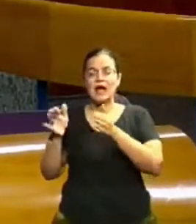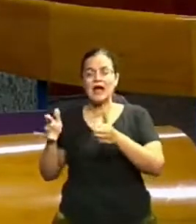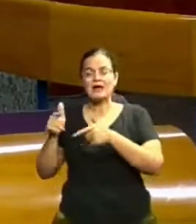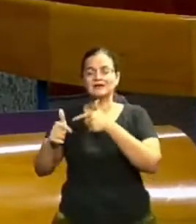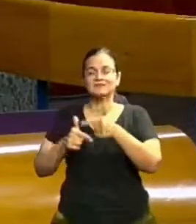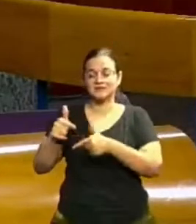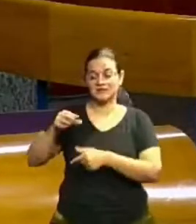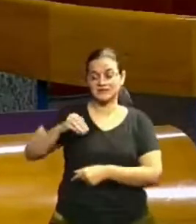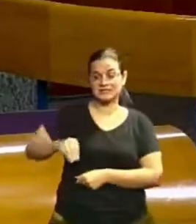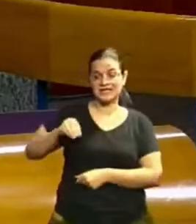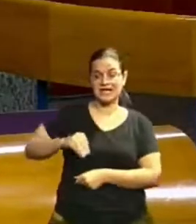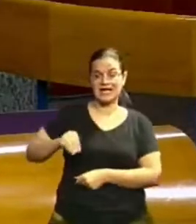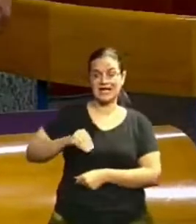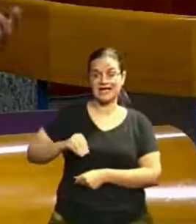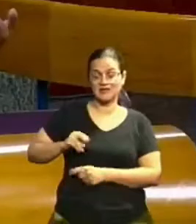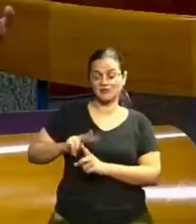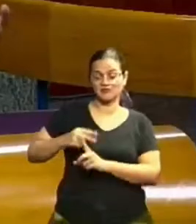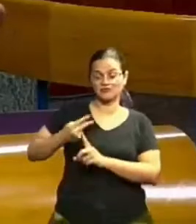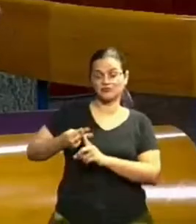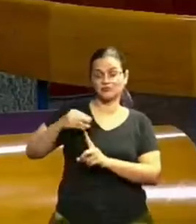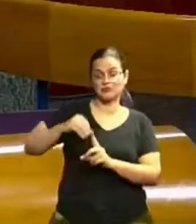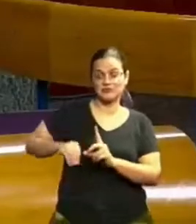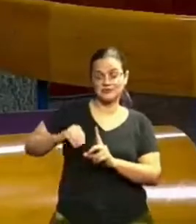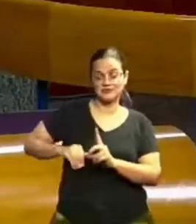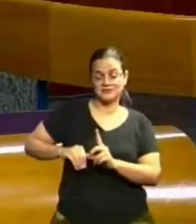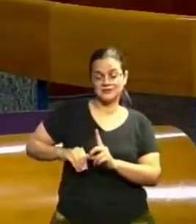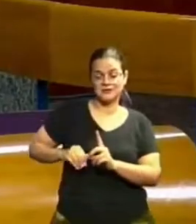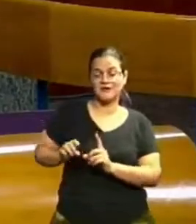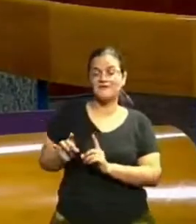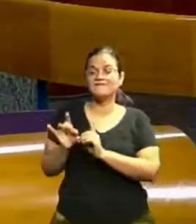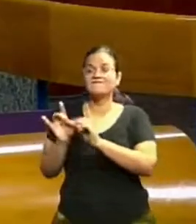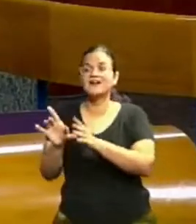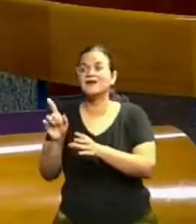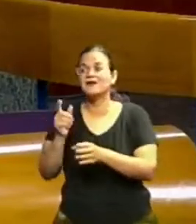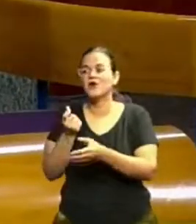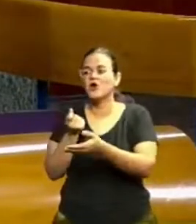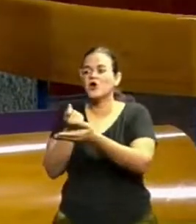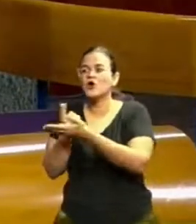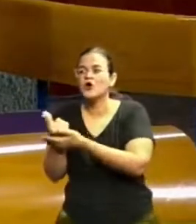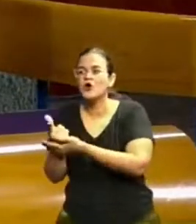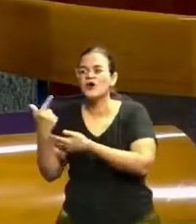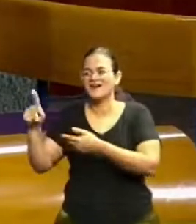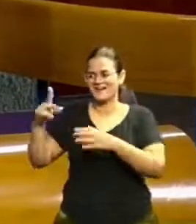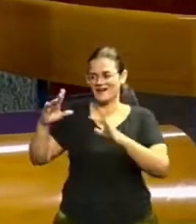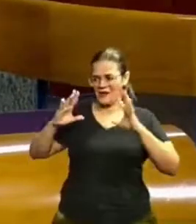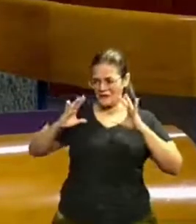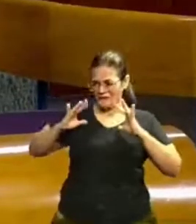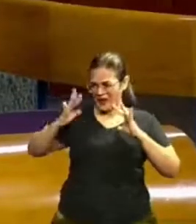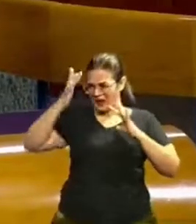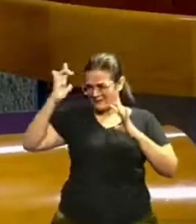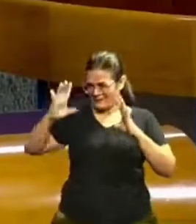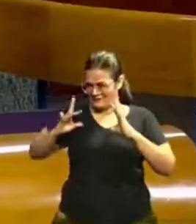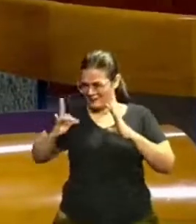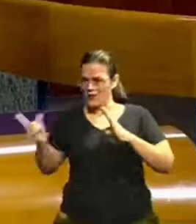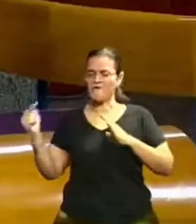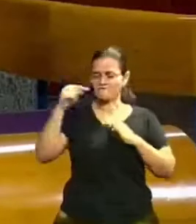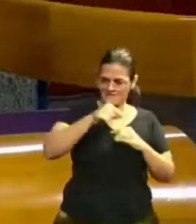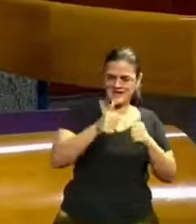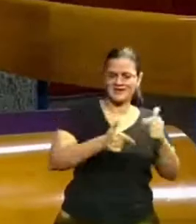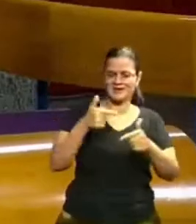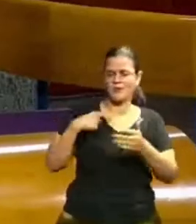remunerado, extra remunerado. Vende, ou melhor, compra a folga do policial e do bombeiro.